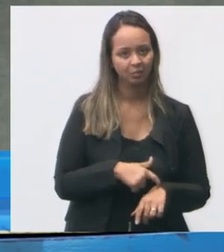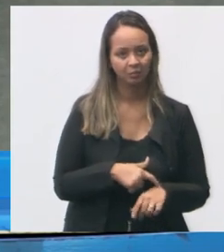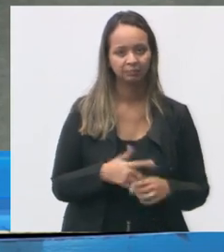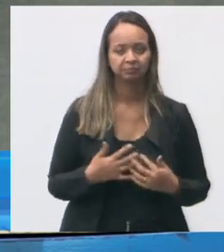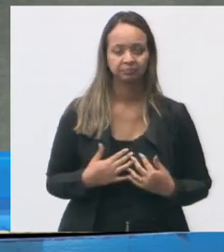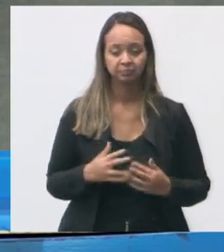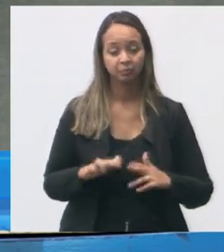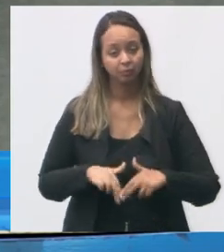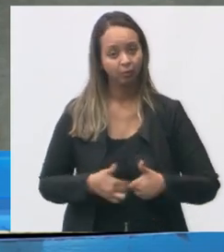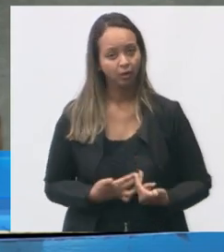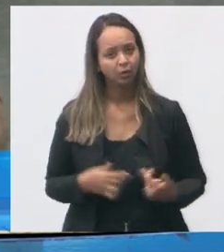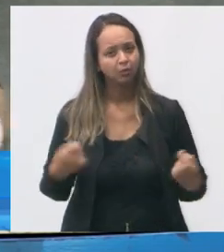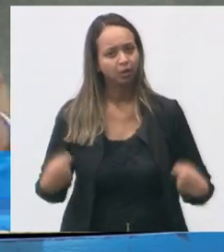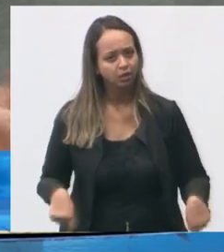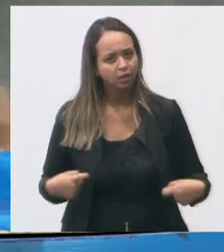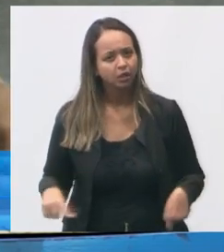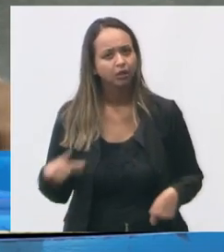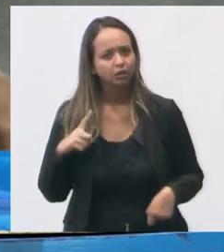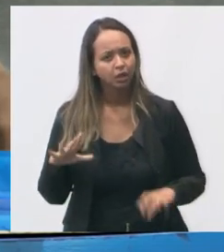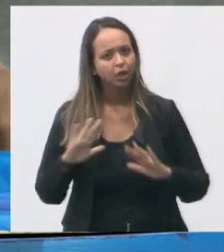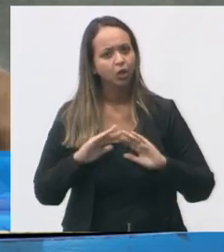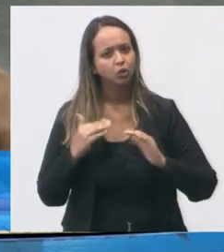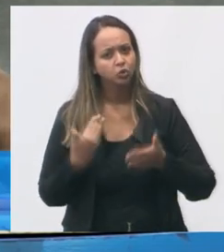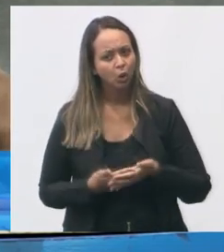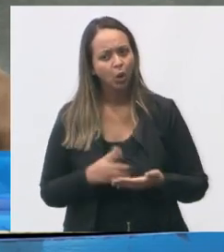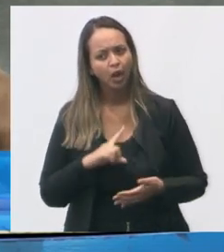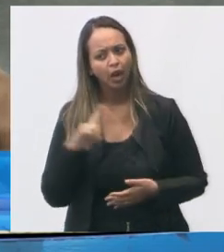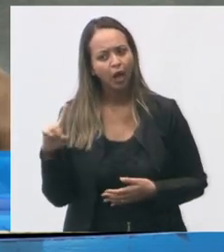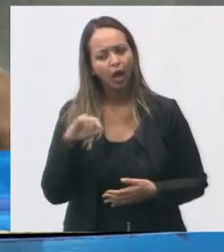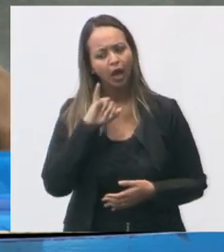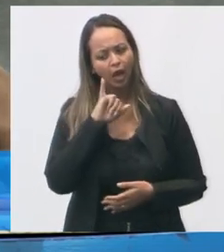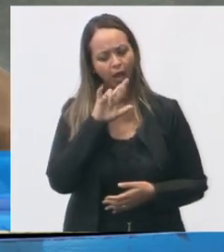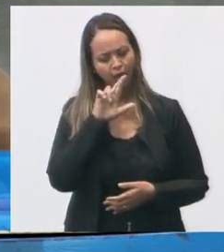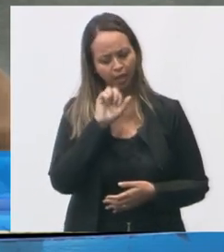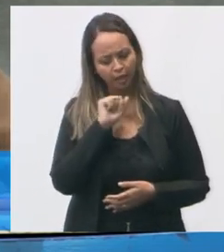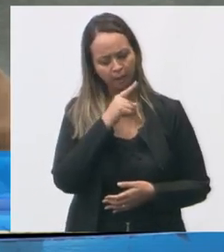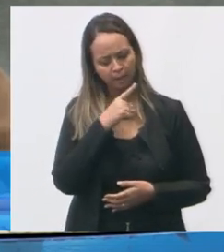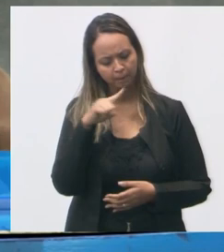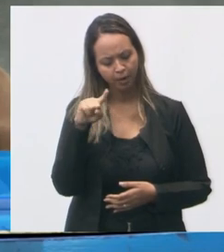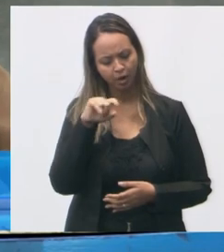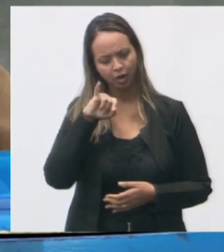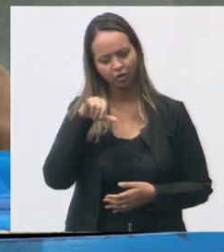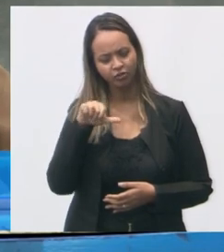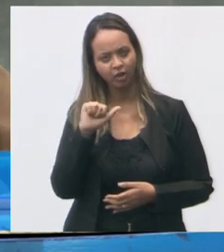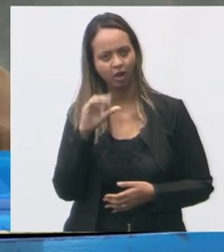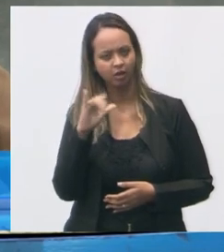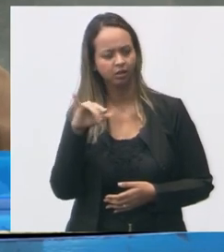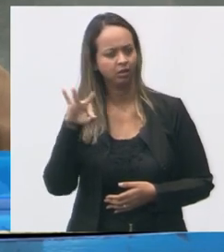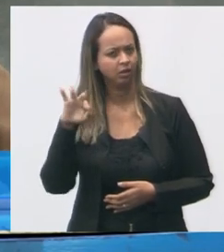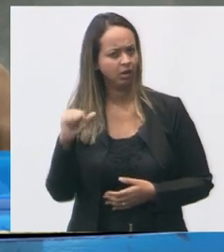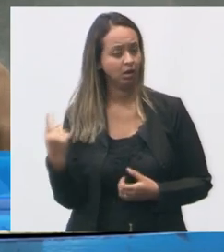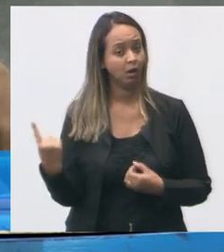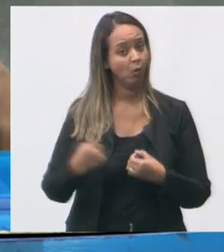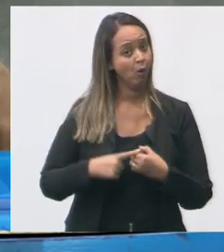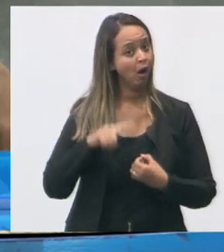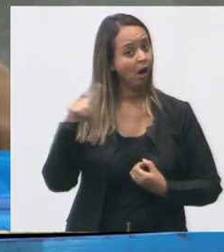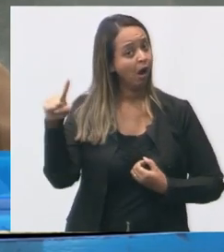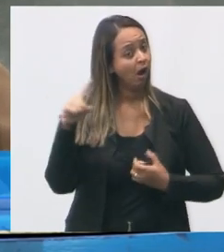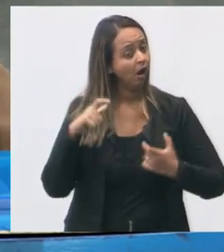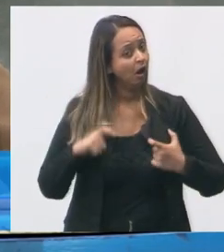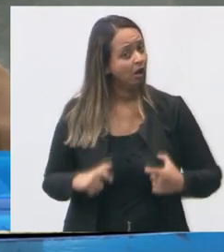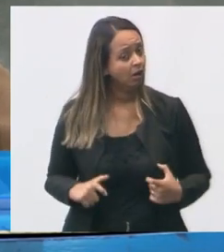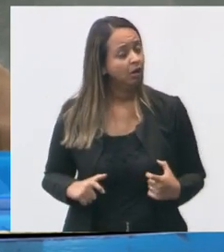nós temos que garantir a escola Irmã Jacinta de volta no bairro. Nós temos que garantir o